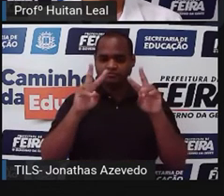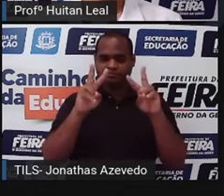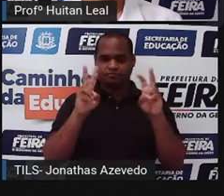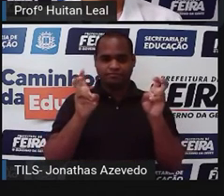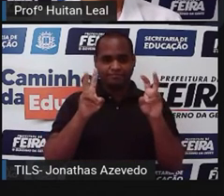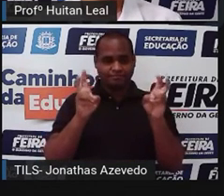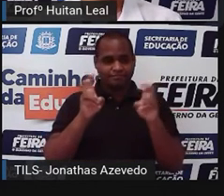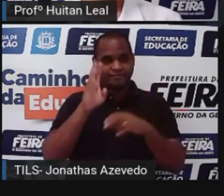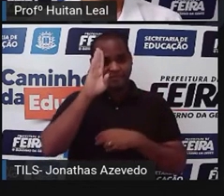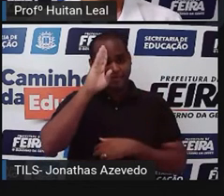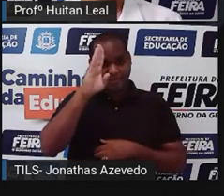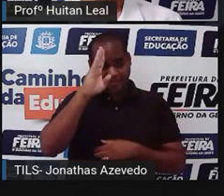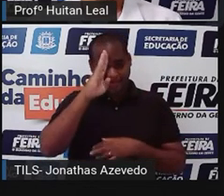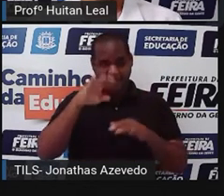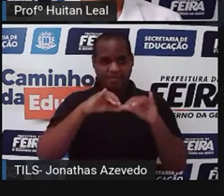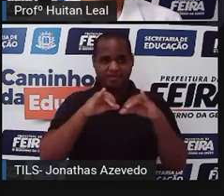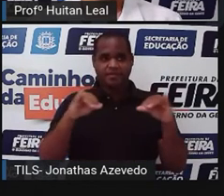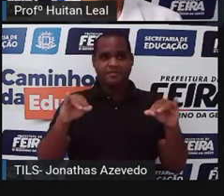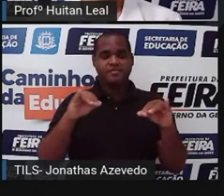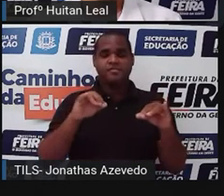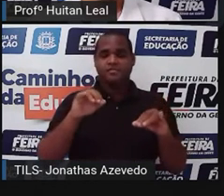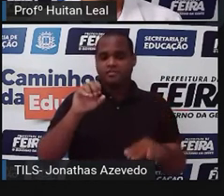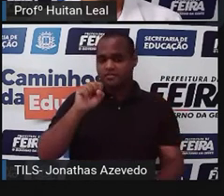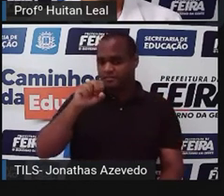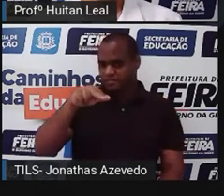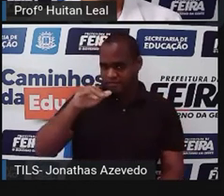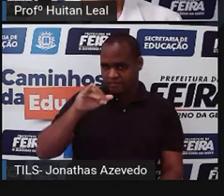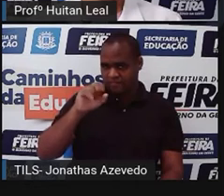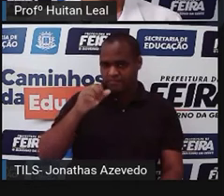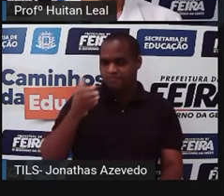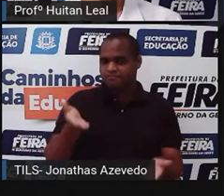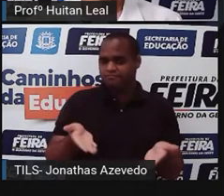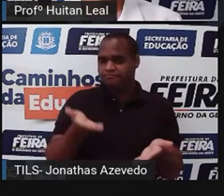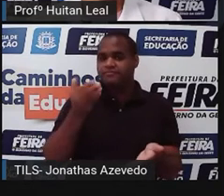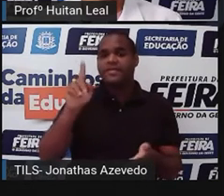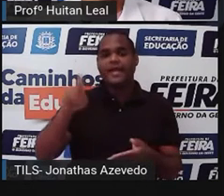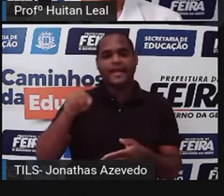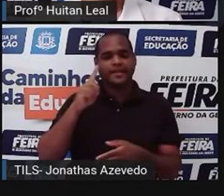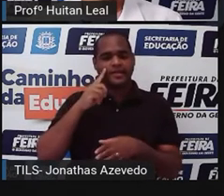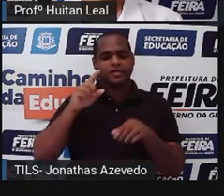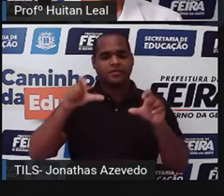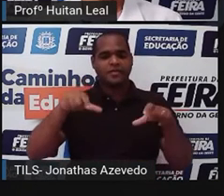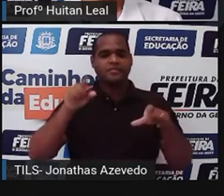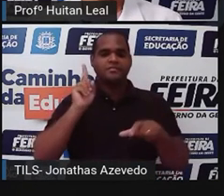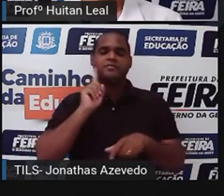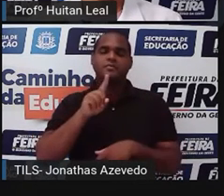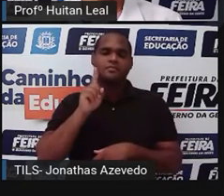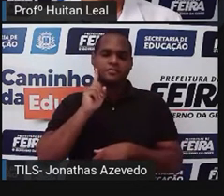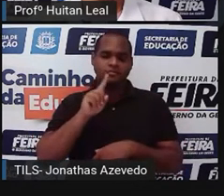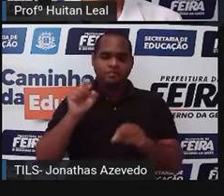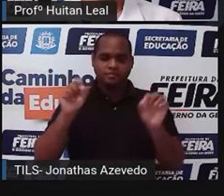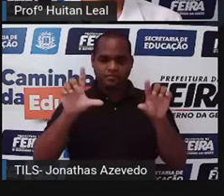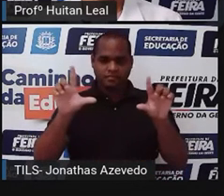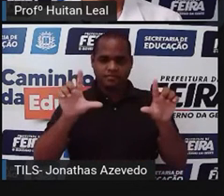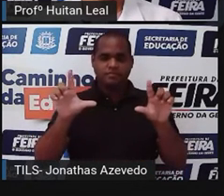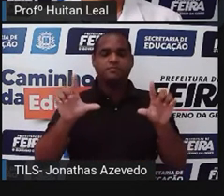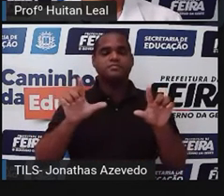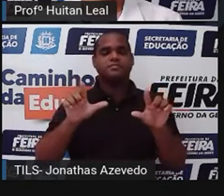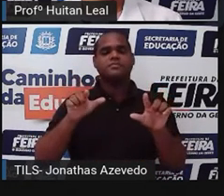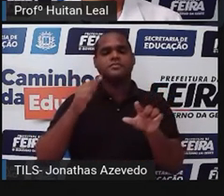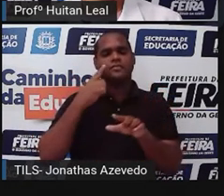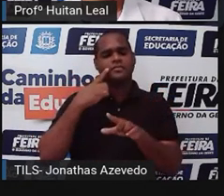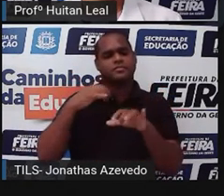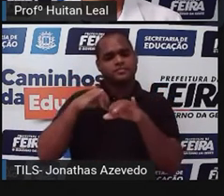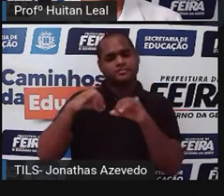notícia. Olha aí, Sônia Braga estreia série nos Estados Unidos. As manchetes devem ser, na maioria das